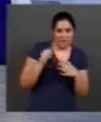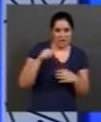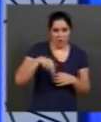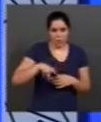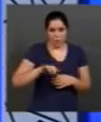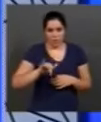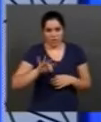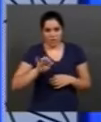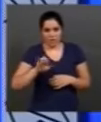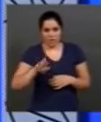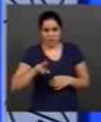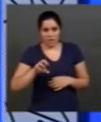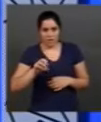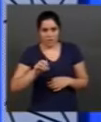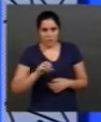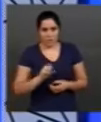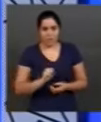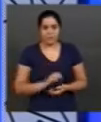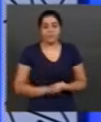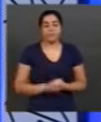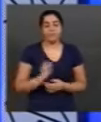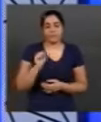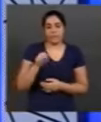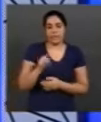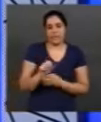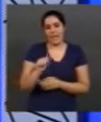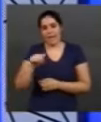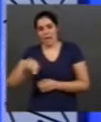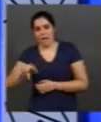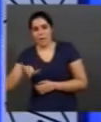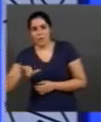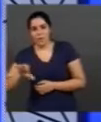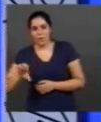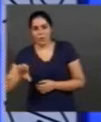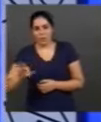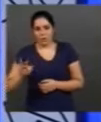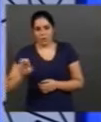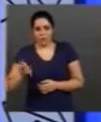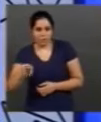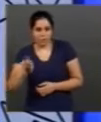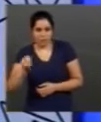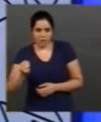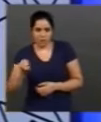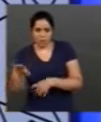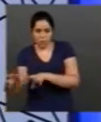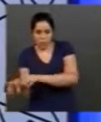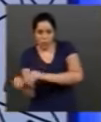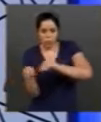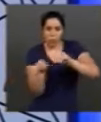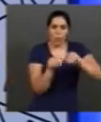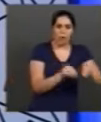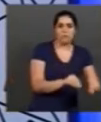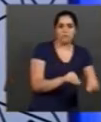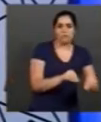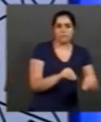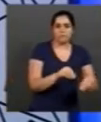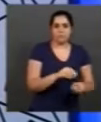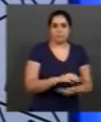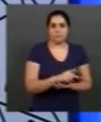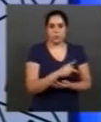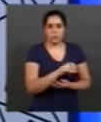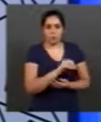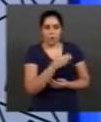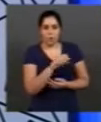retirando a água do aquífero, né? E aí o nível do aquífero vai sendo reduzido e a gente começa a ter problema de